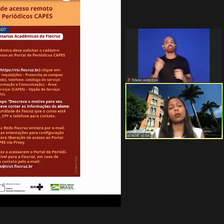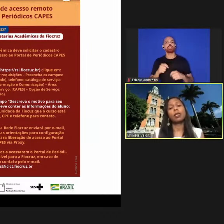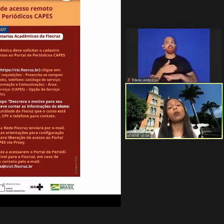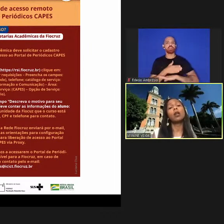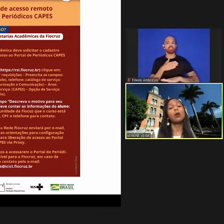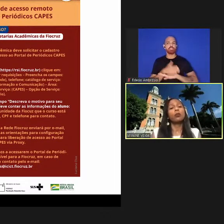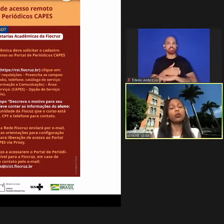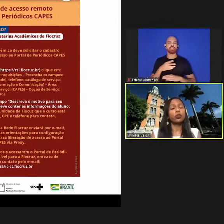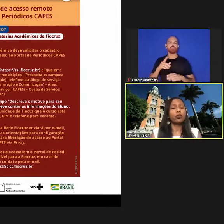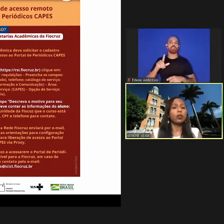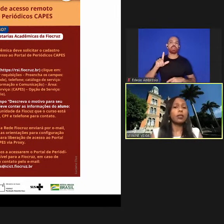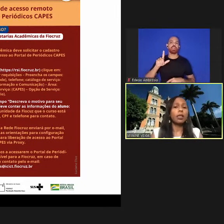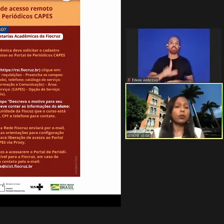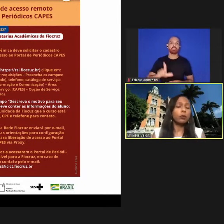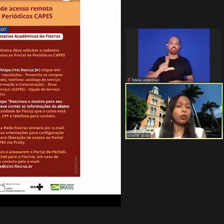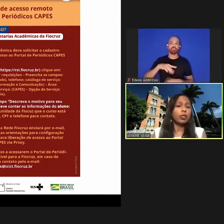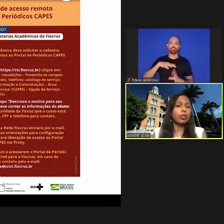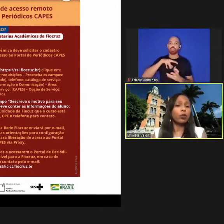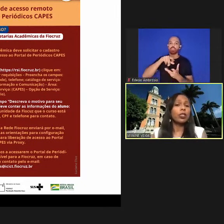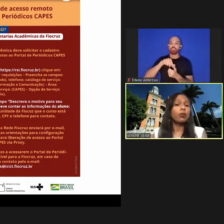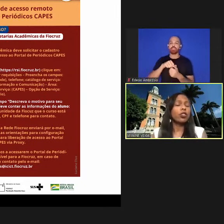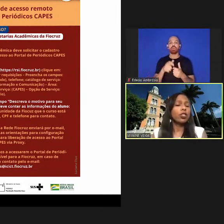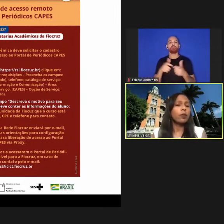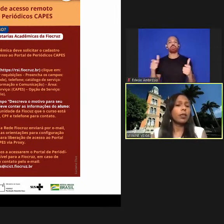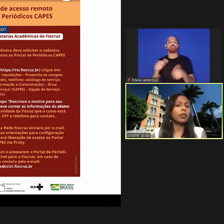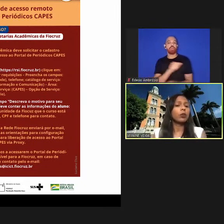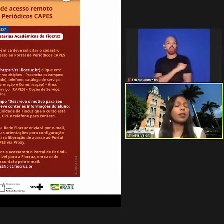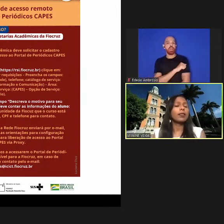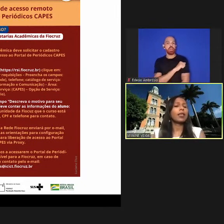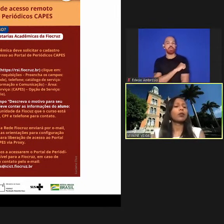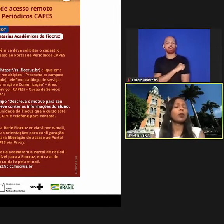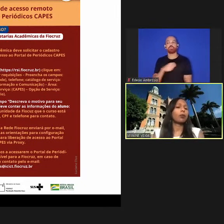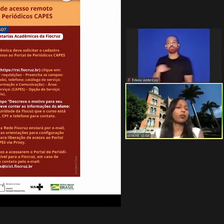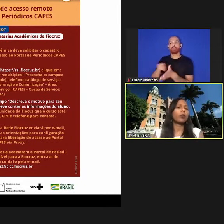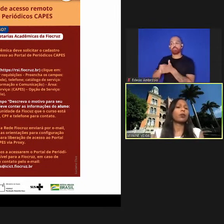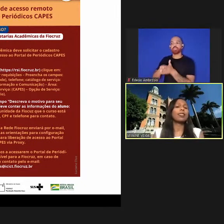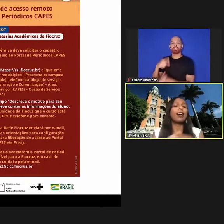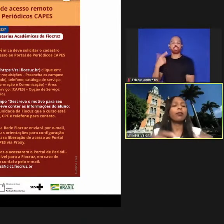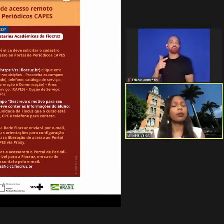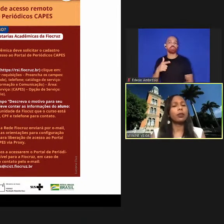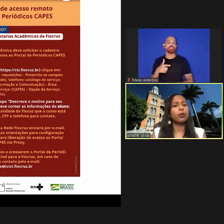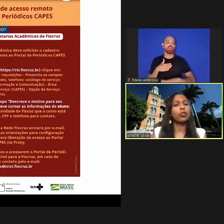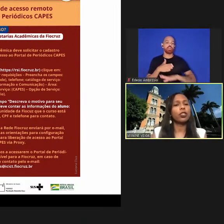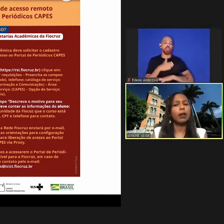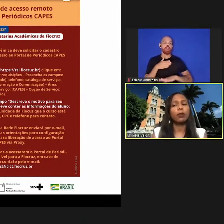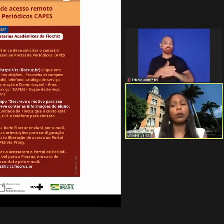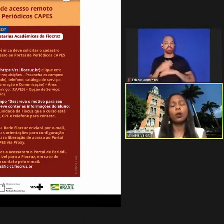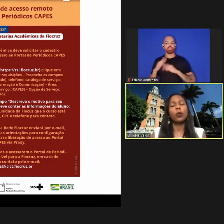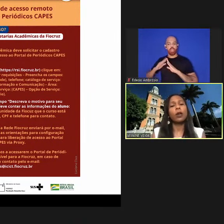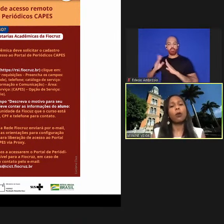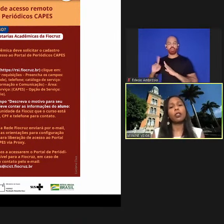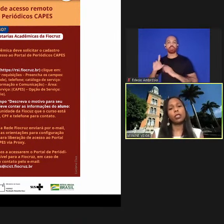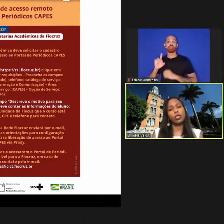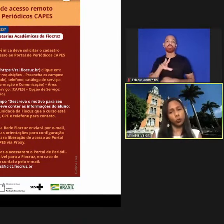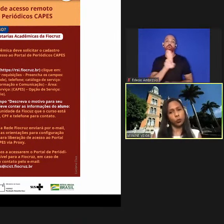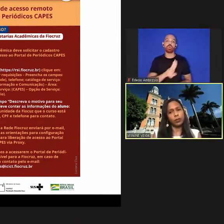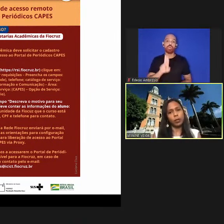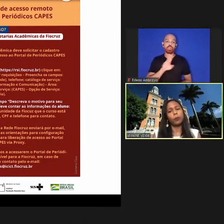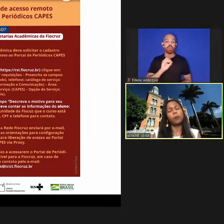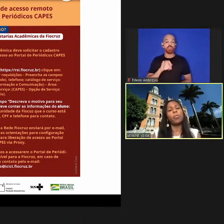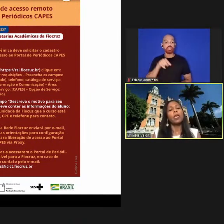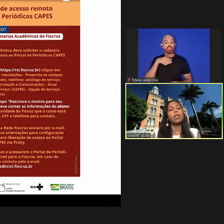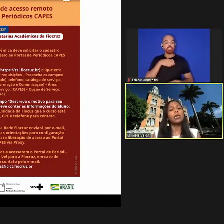internacional muitos dos nossos alunos e pesquisadores não tinham ainda o acesso remoto só usavam isso quando estavam localmente na